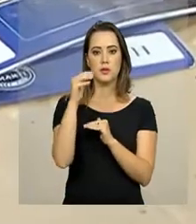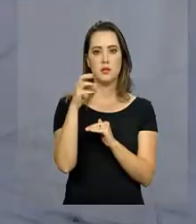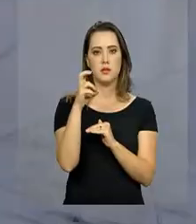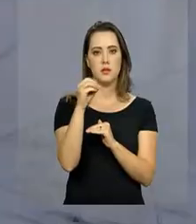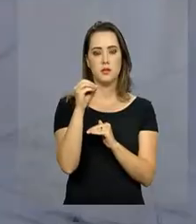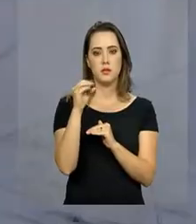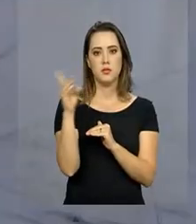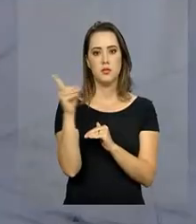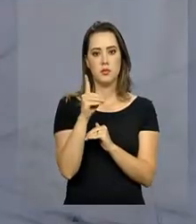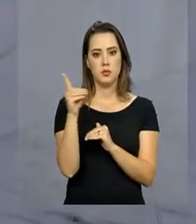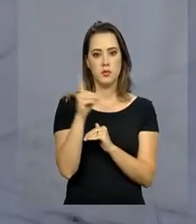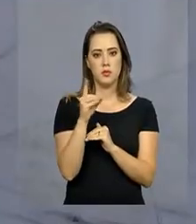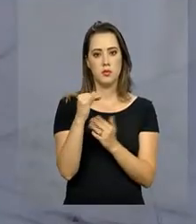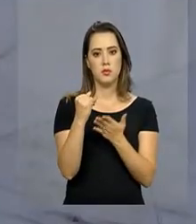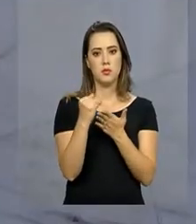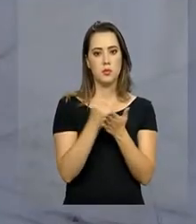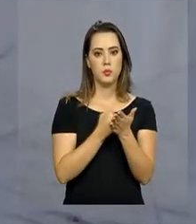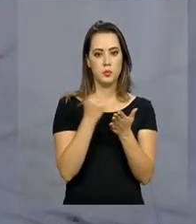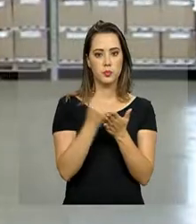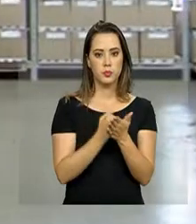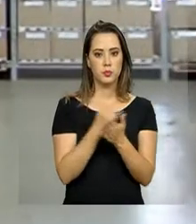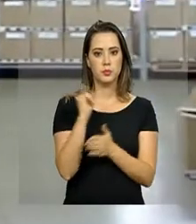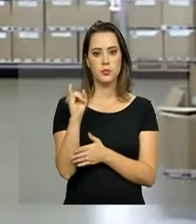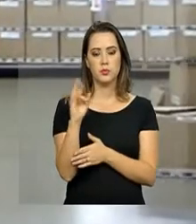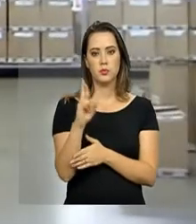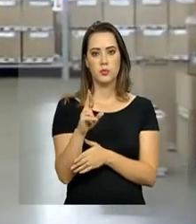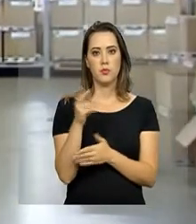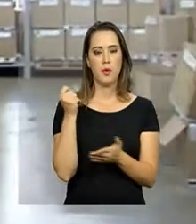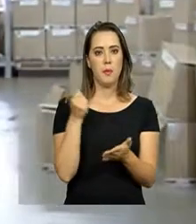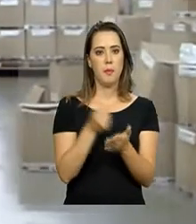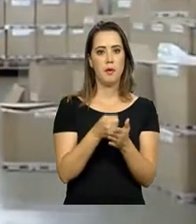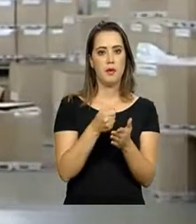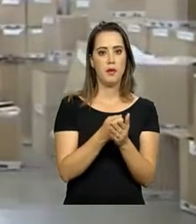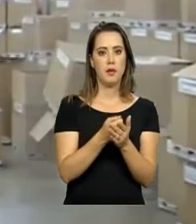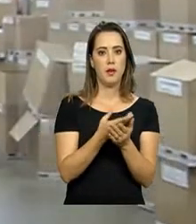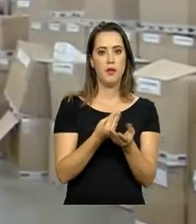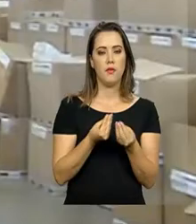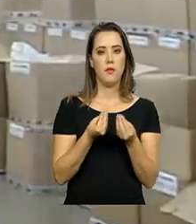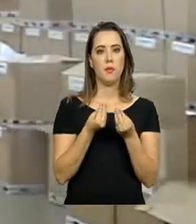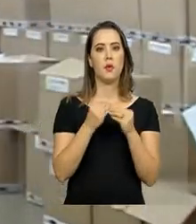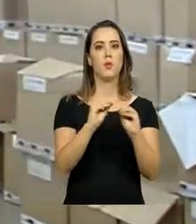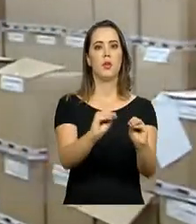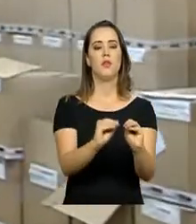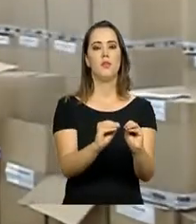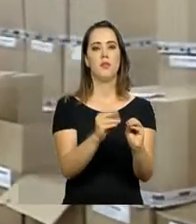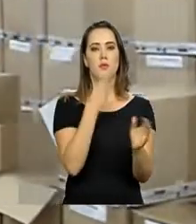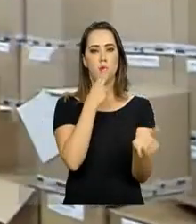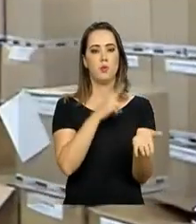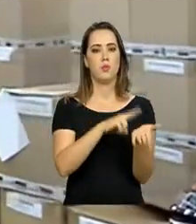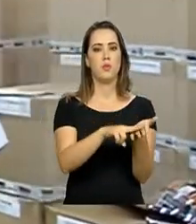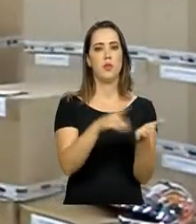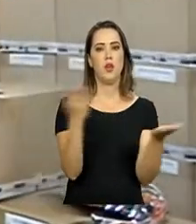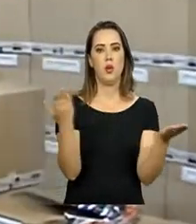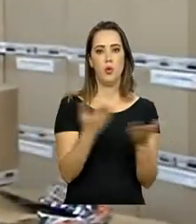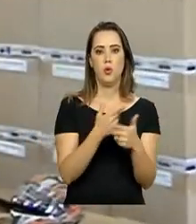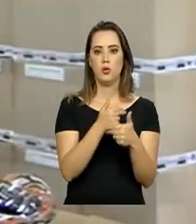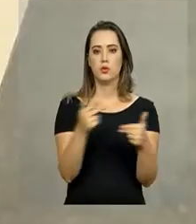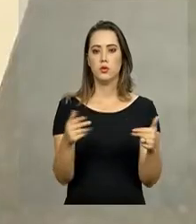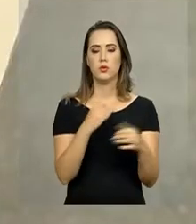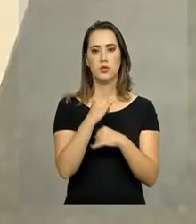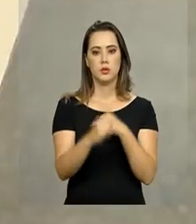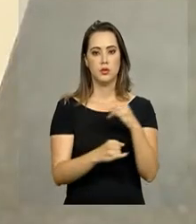dólares e eram tributadas pela Receita Federal, pagavam pelo despacho postal. Agora, os compradores de todos os produtos